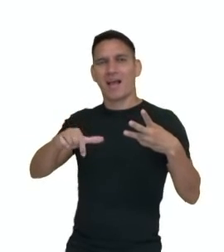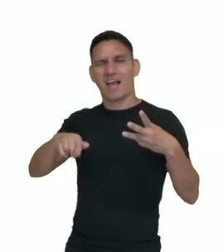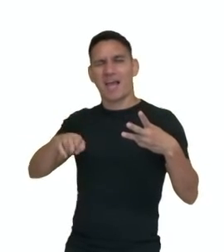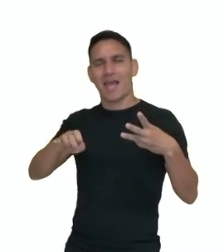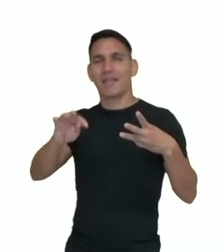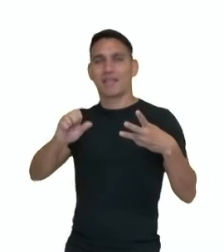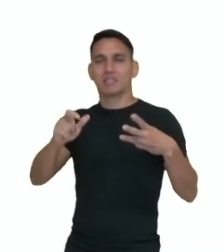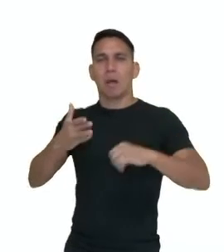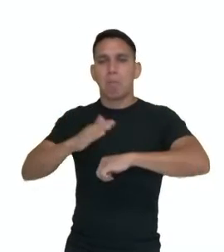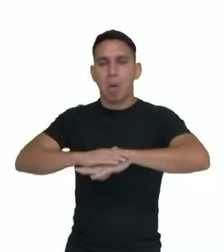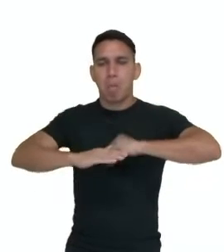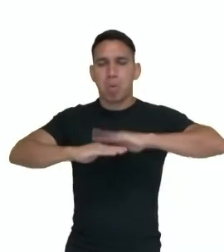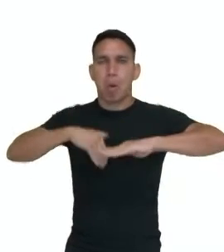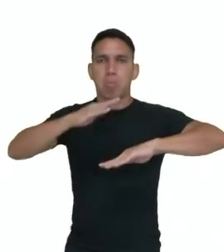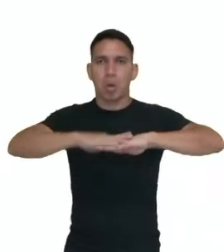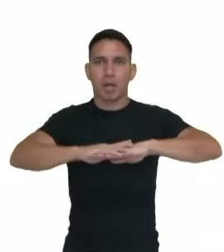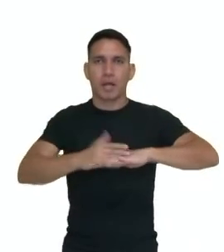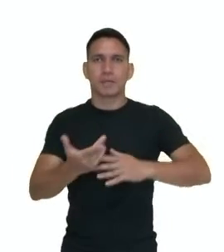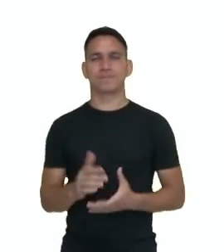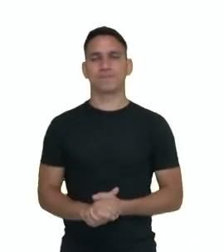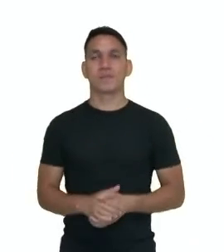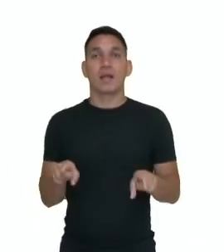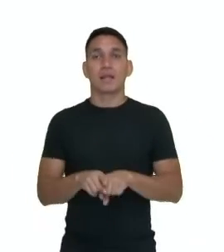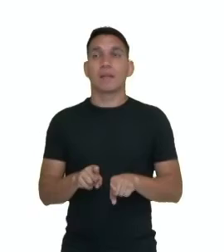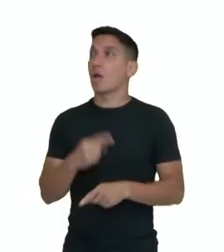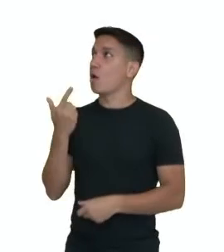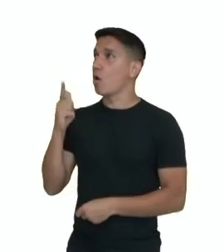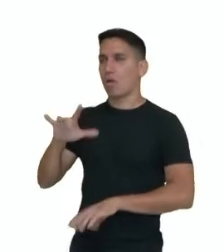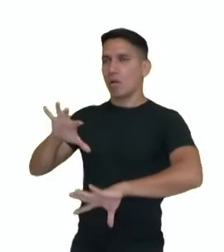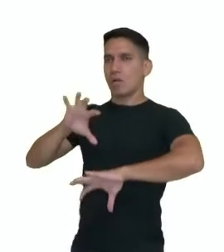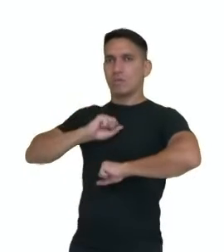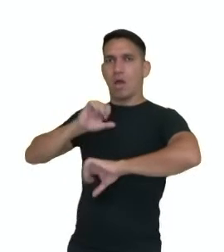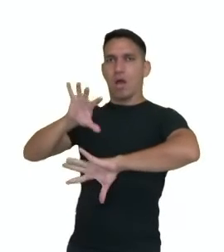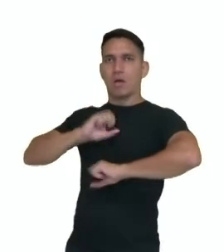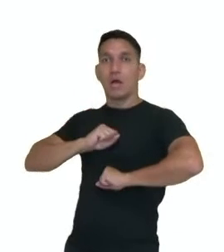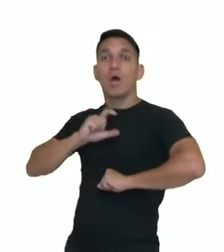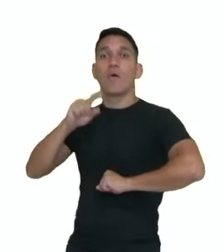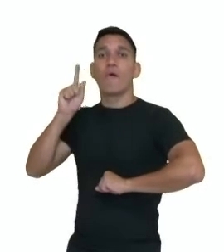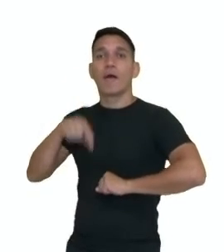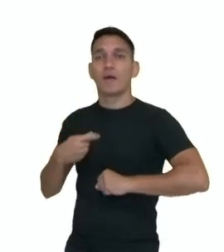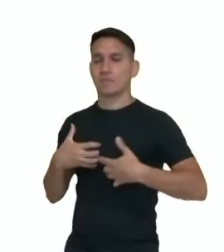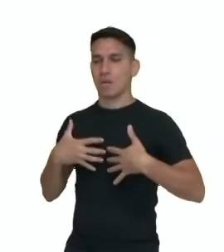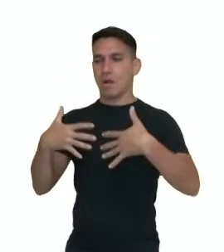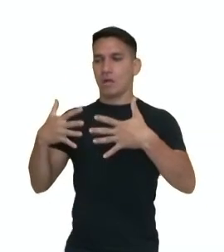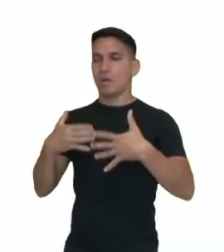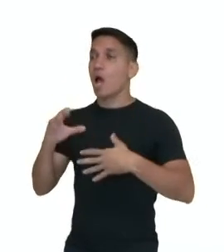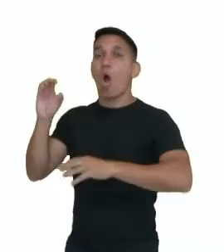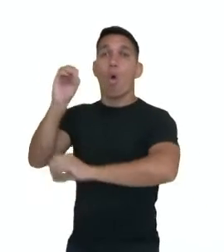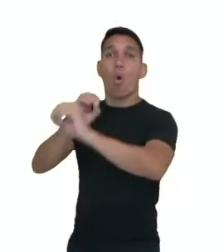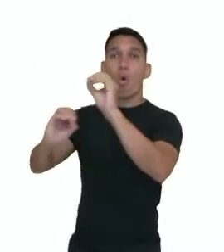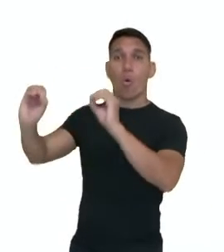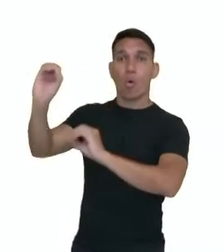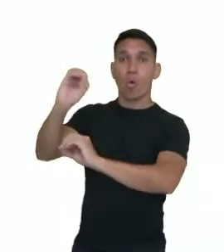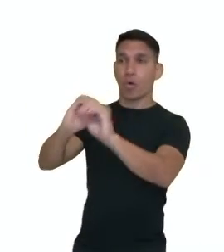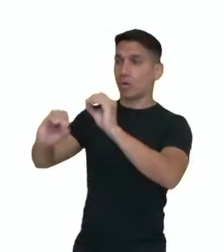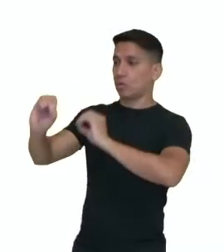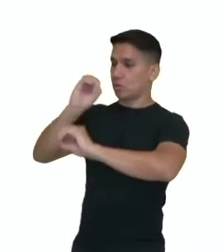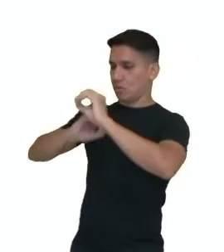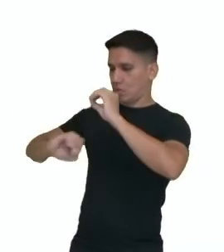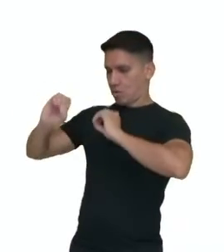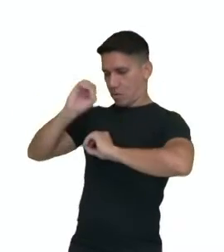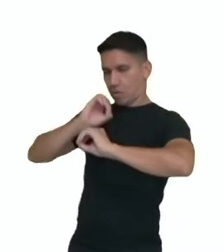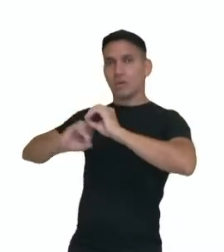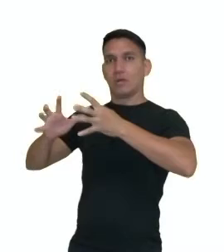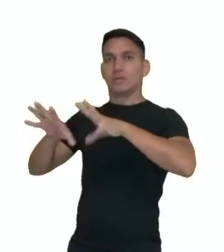O sistema respiratório é responsável, então, por pegar e captar esse oxigênio do ambiente, levar para os